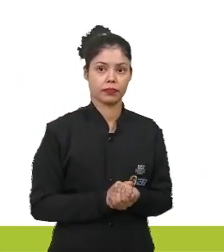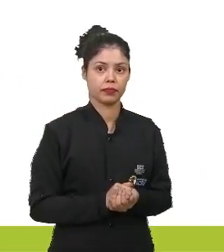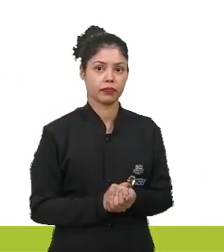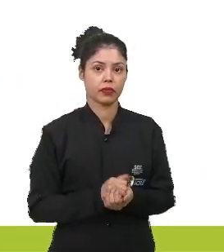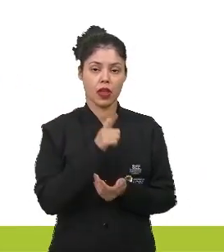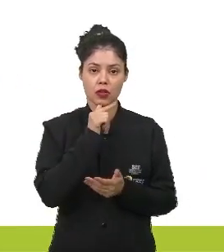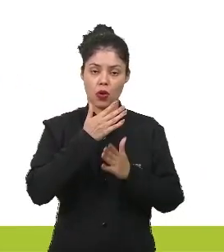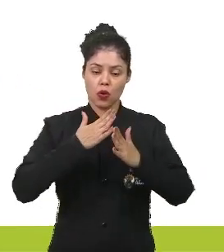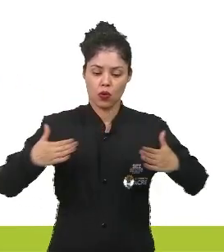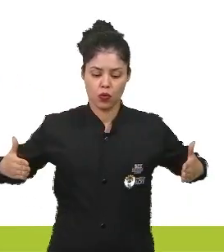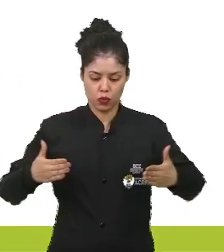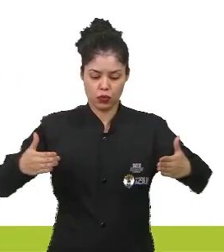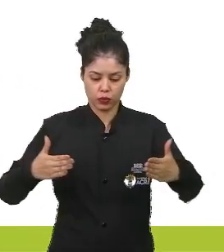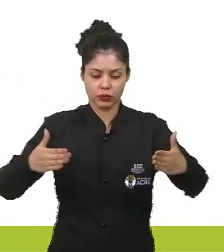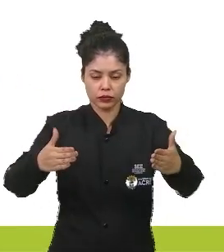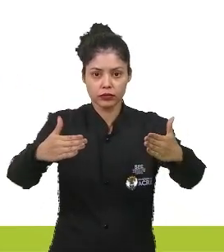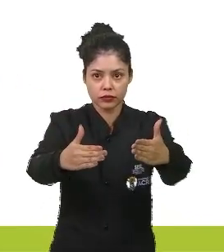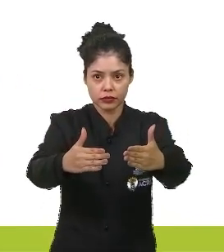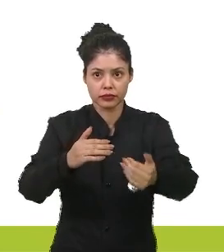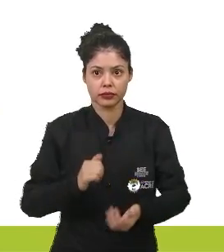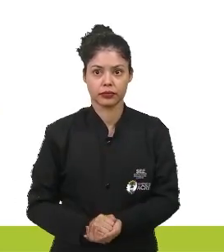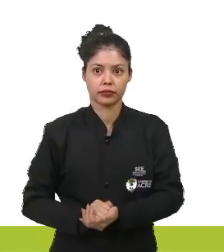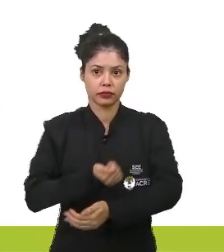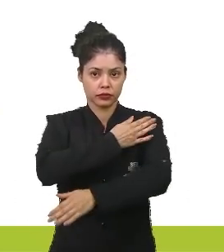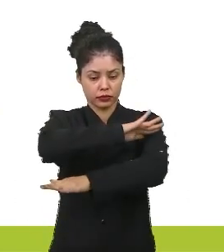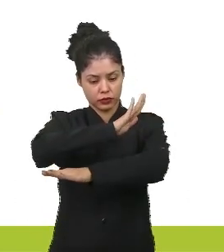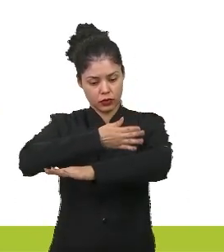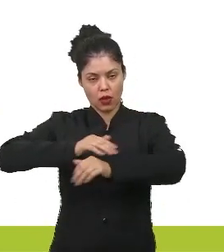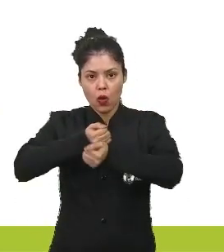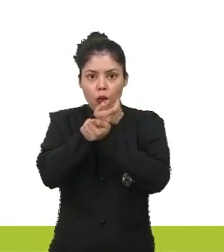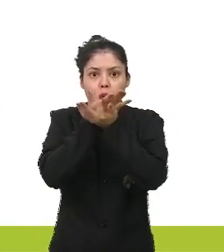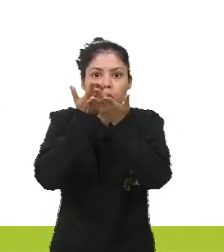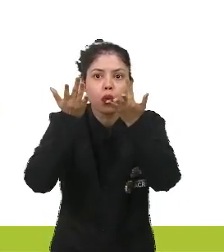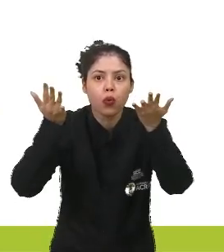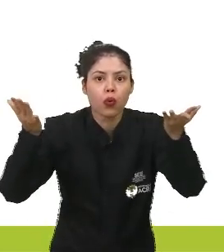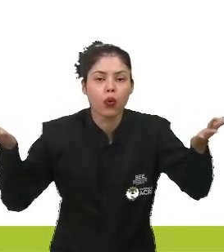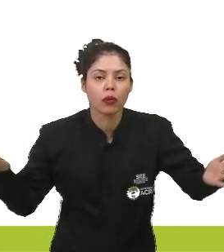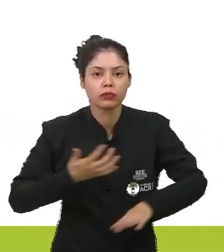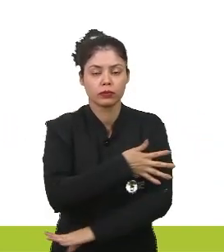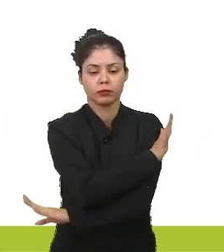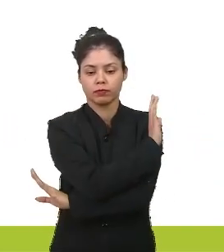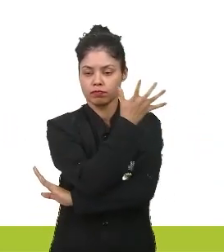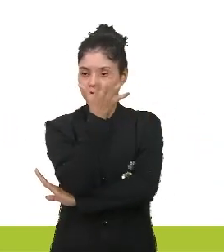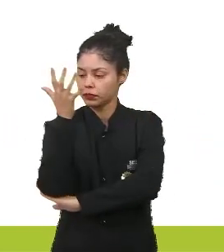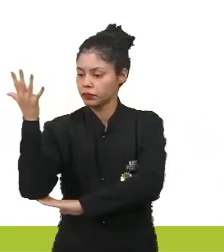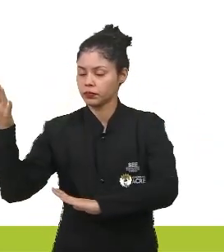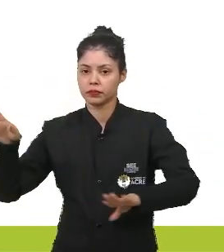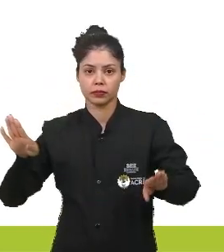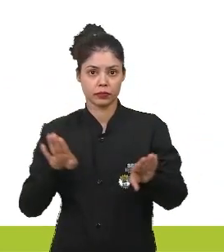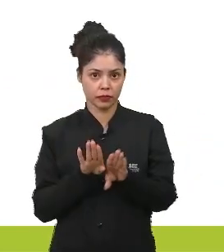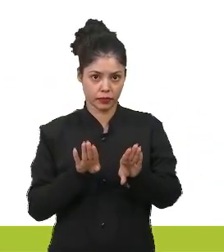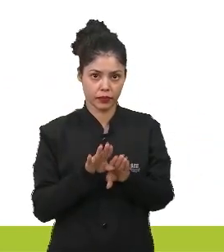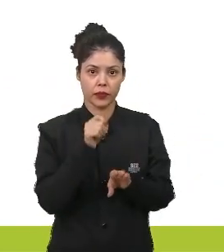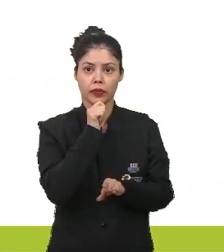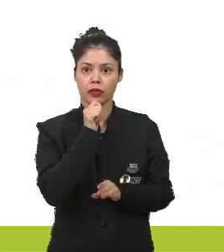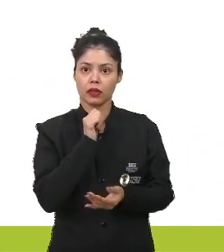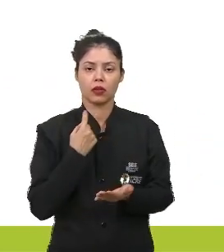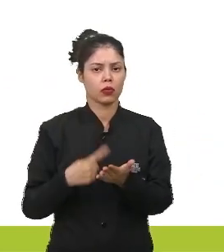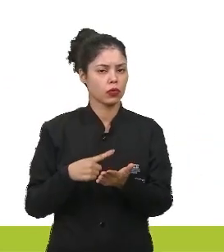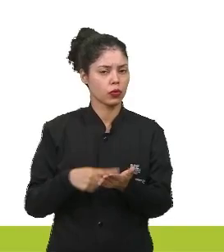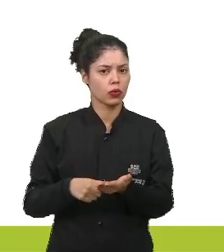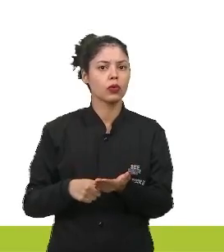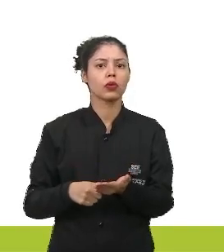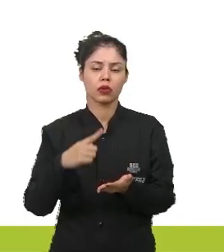lago, em dunas de areia e em uma floresta. As condições ambientais, no início